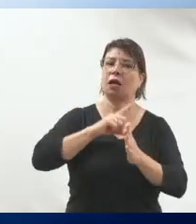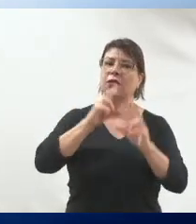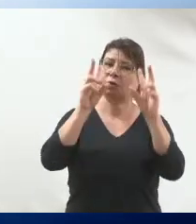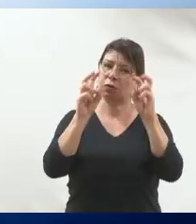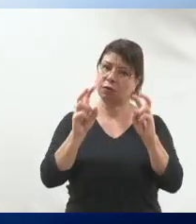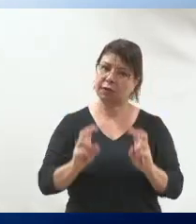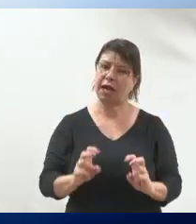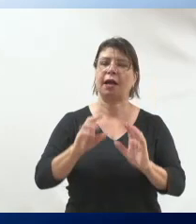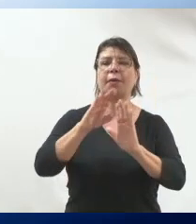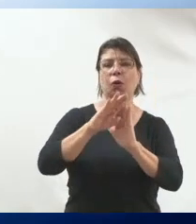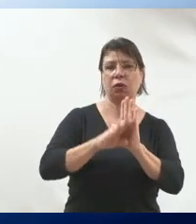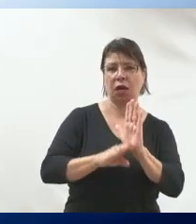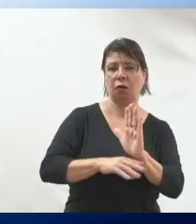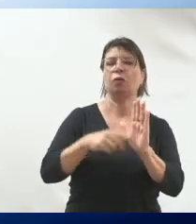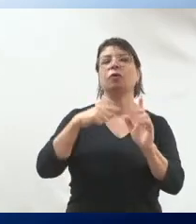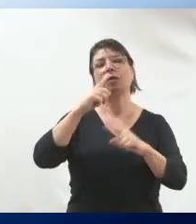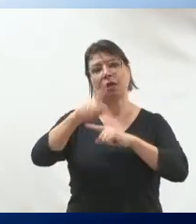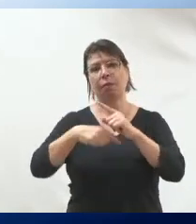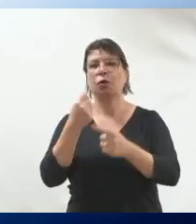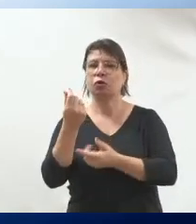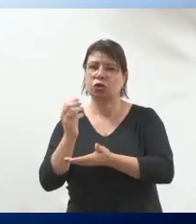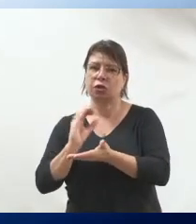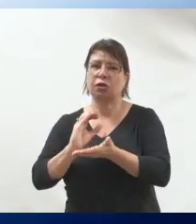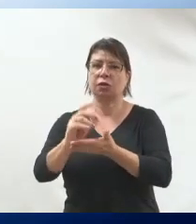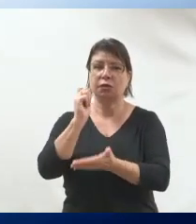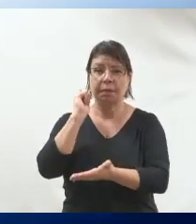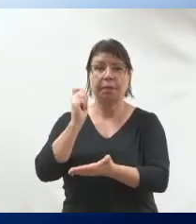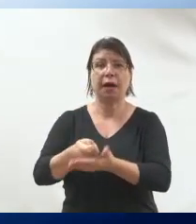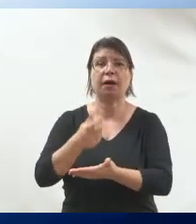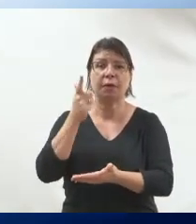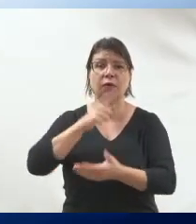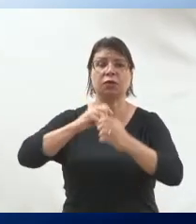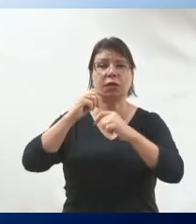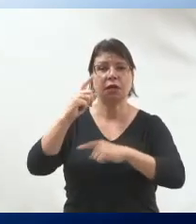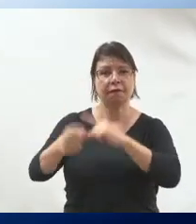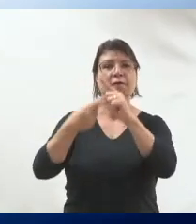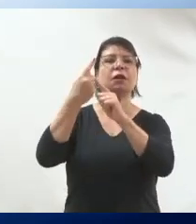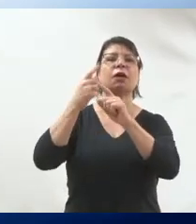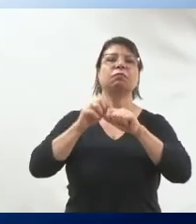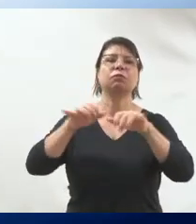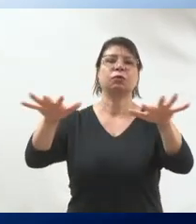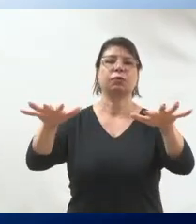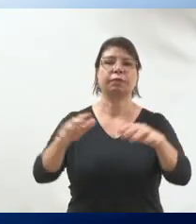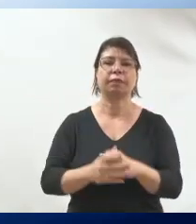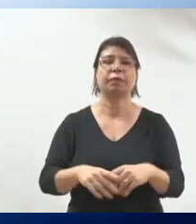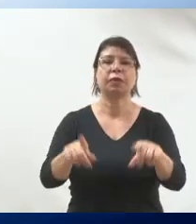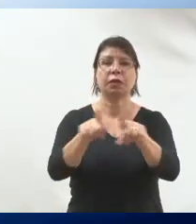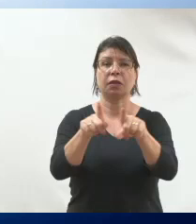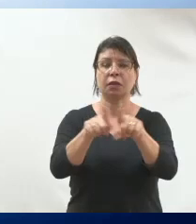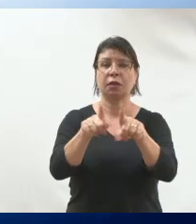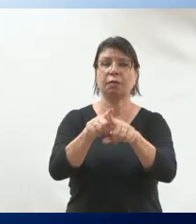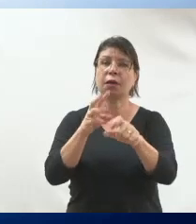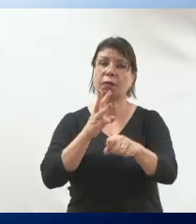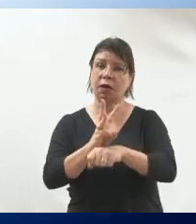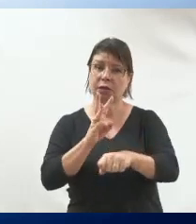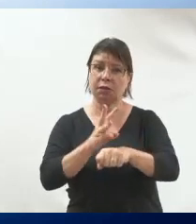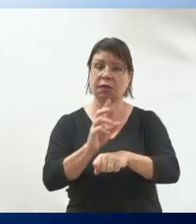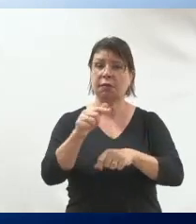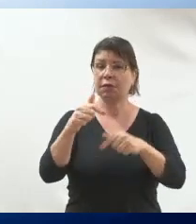e depois você coloca o dinheiro para atingir mais gente. Se você for trabalhar com o WhatsApp, tem também